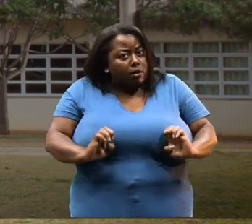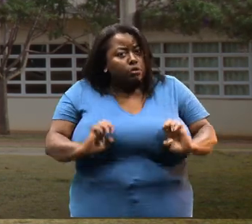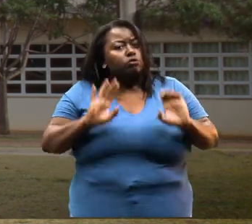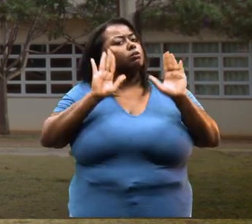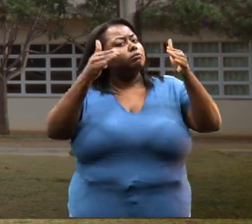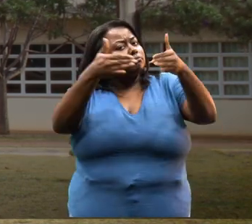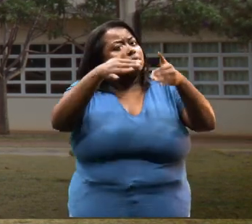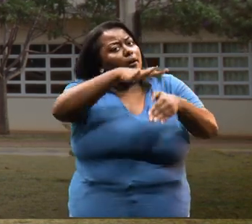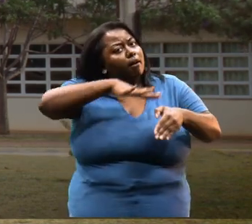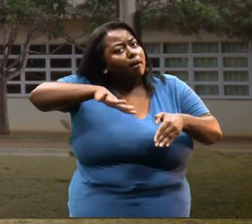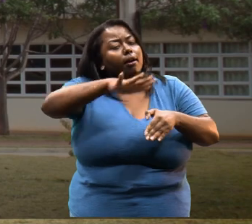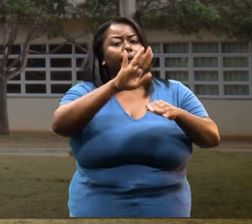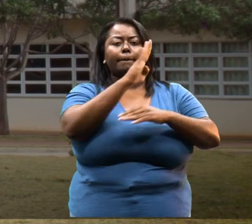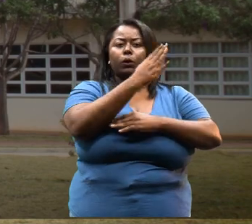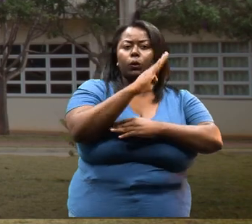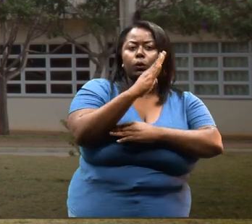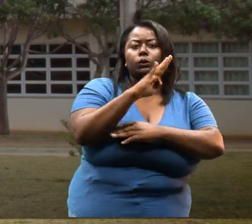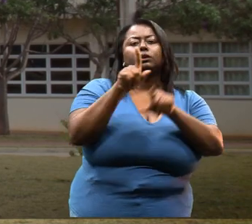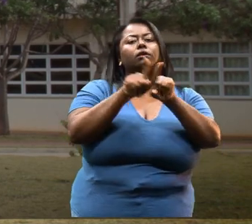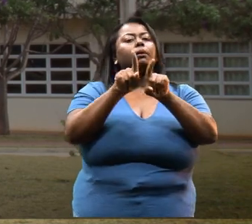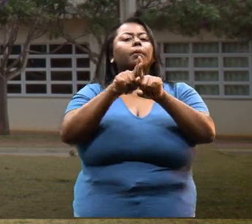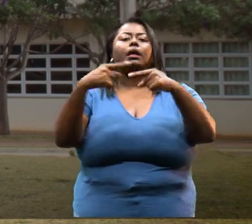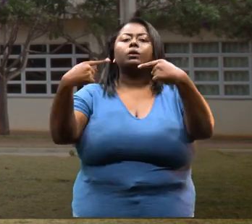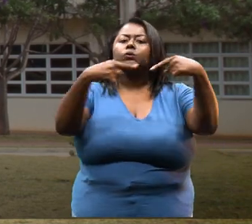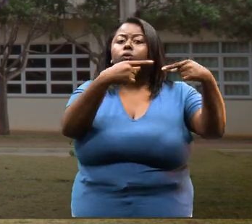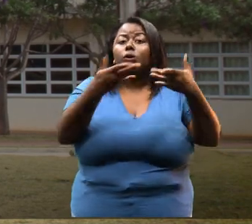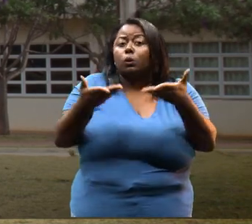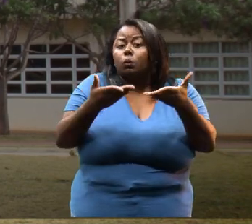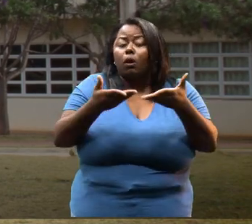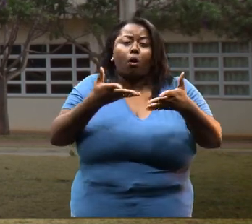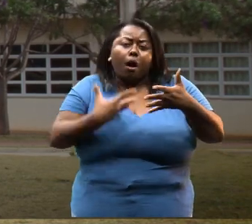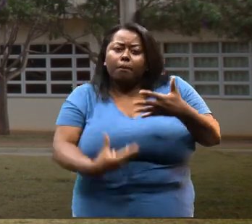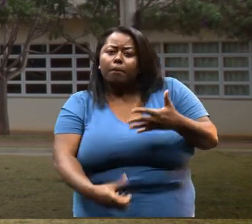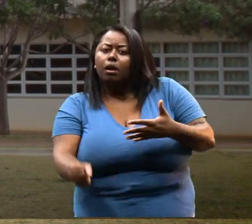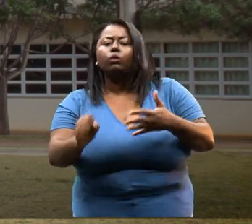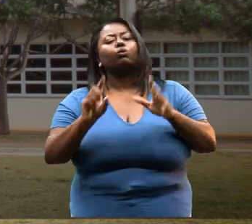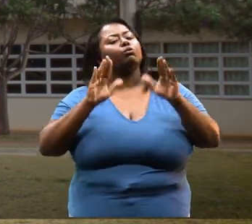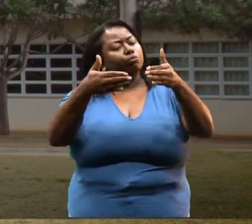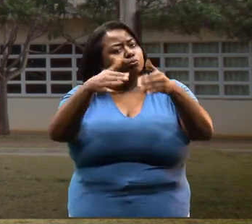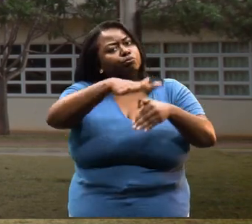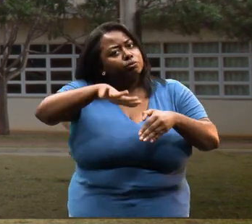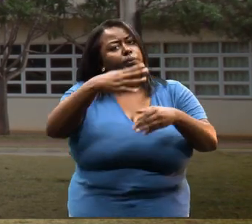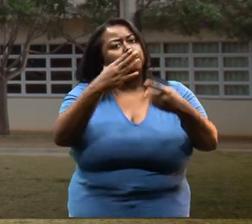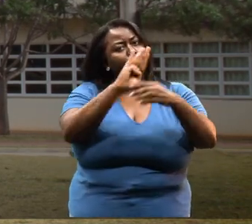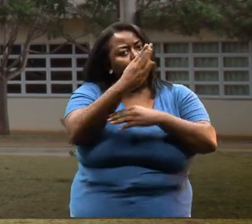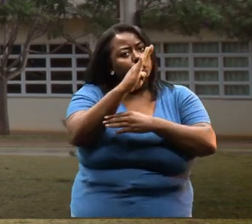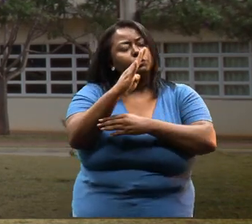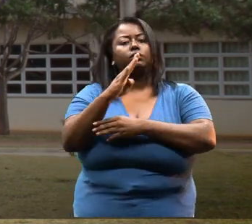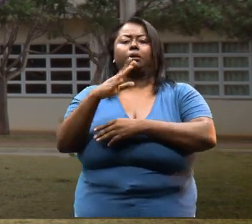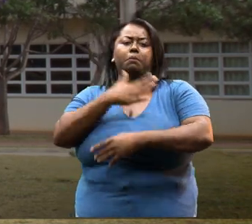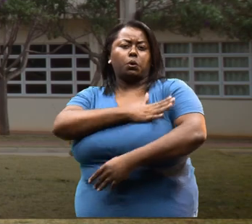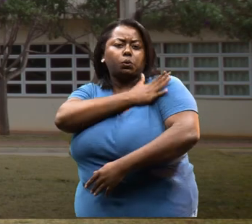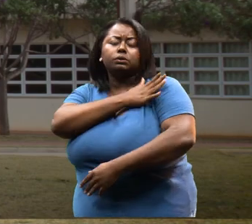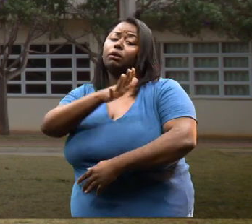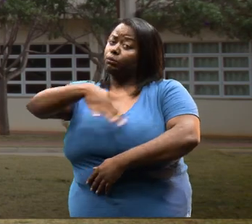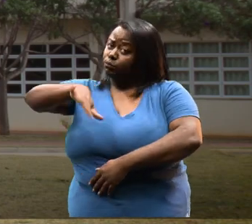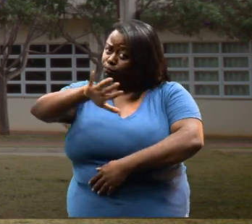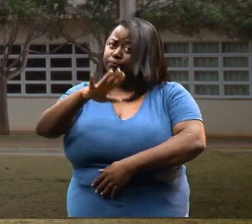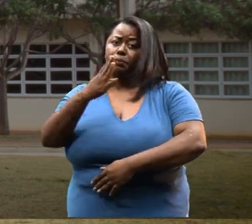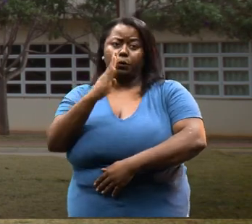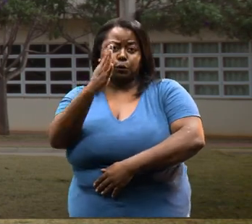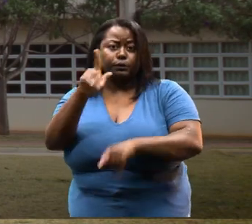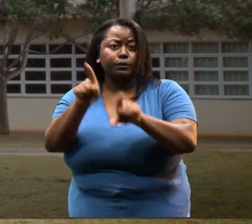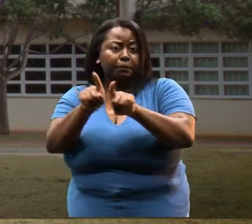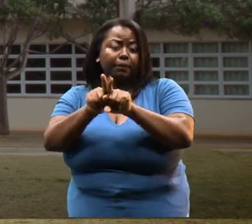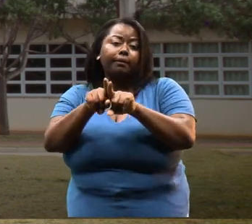éticos sobre as questões que entangem a biologia. Então as discussões atuais, como por exemplo a discussão do aborto, entange a biologia, a discussão de preconceitos, entange a biologia.